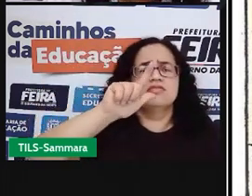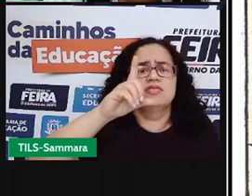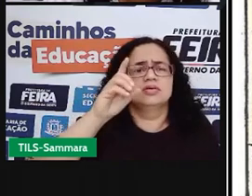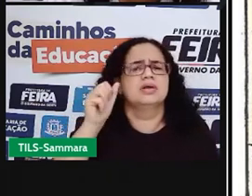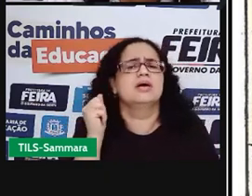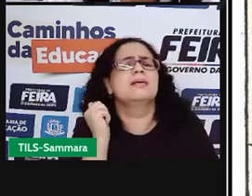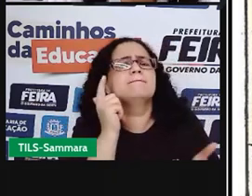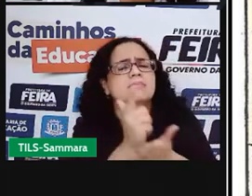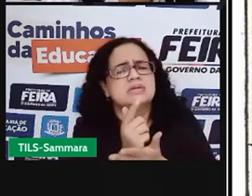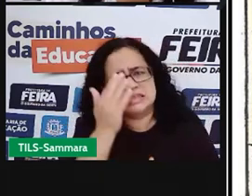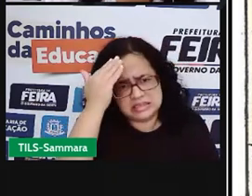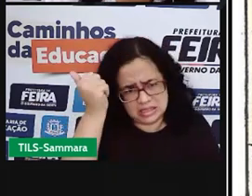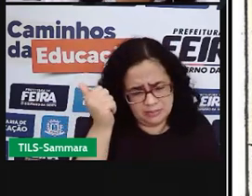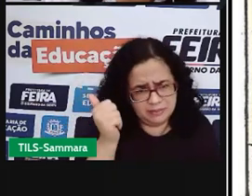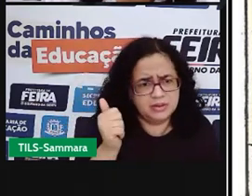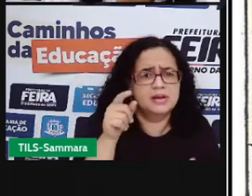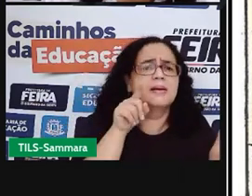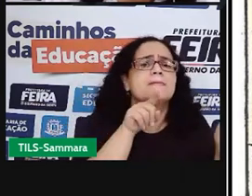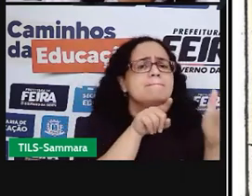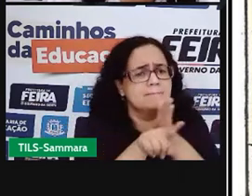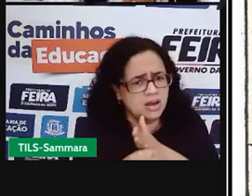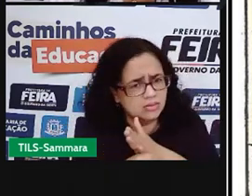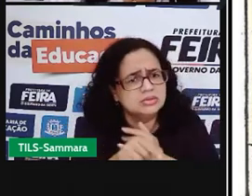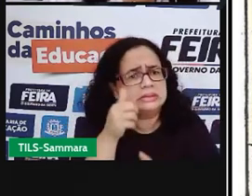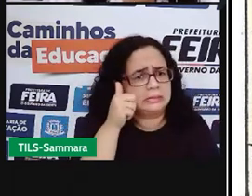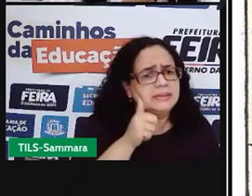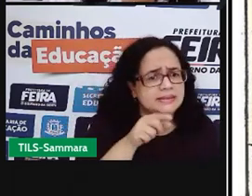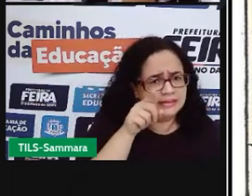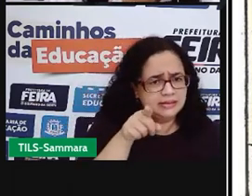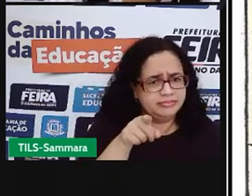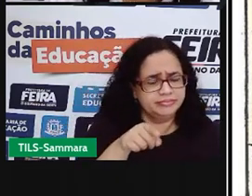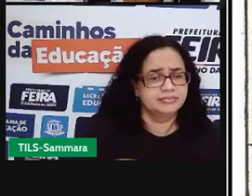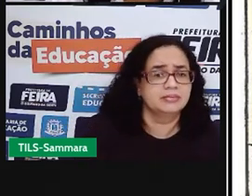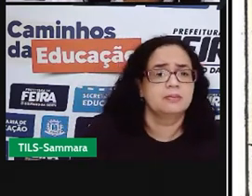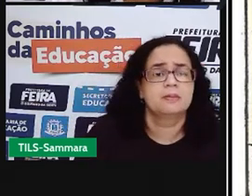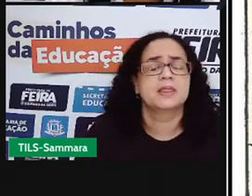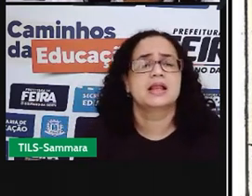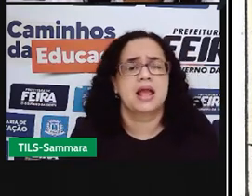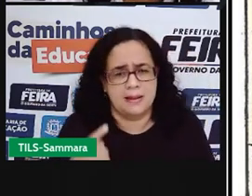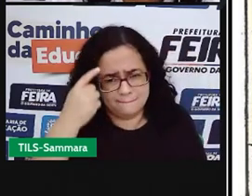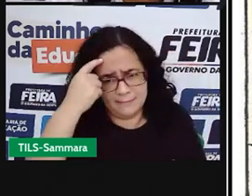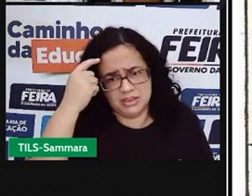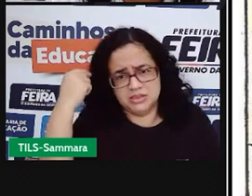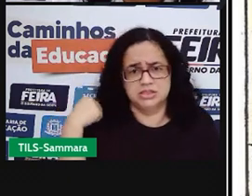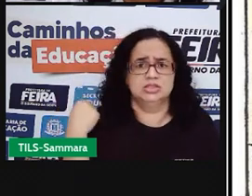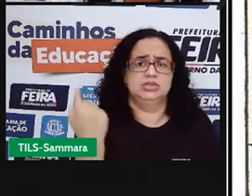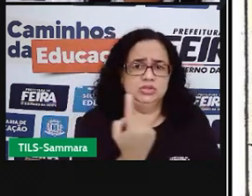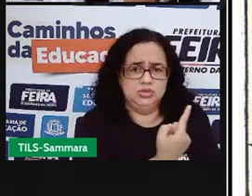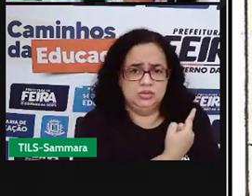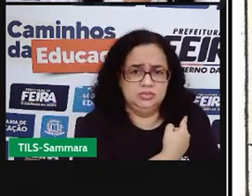saberia responder a pergunta de Mafalda? O que eles pensam que nós somos?